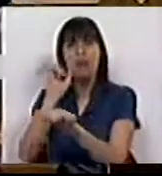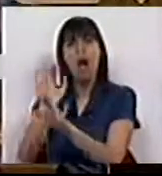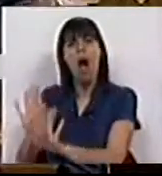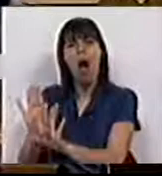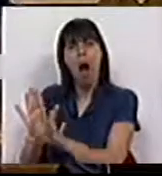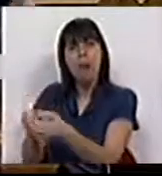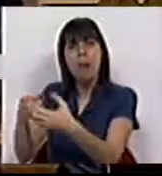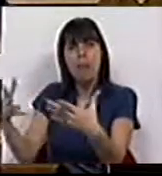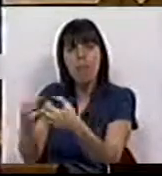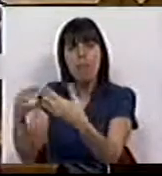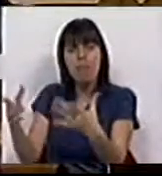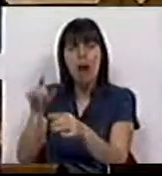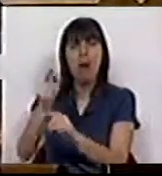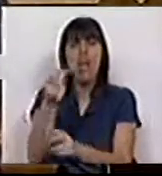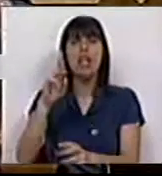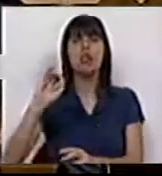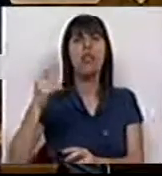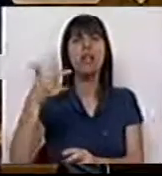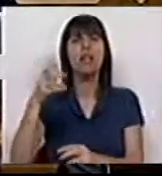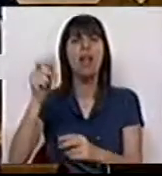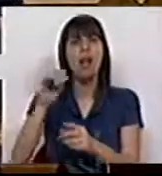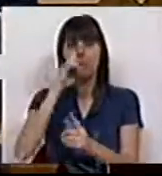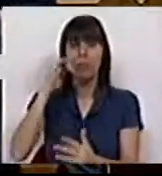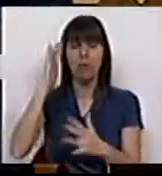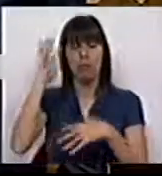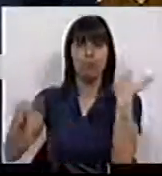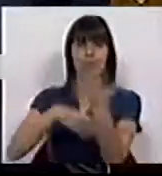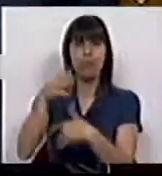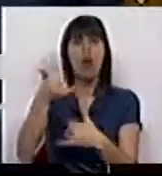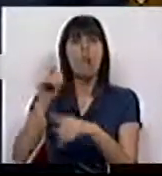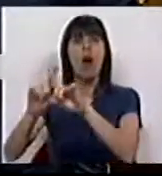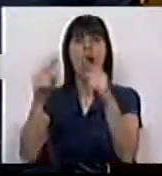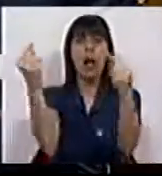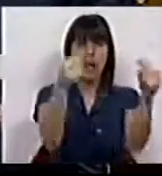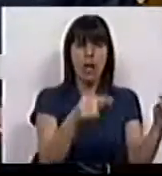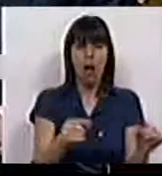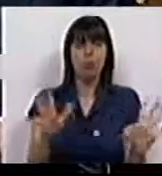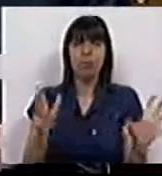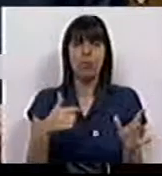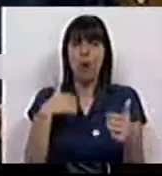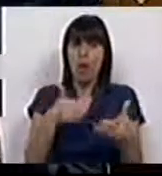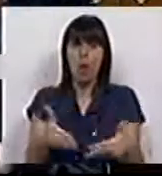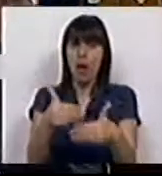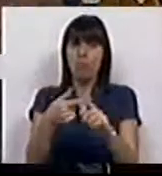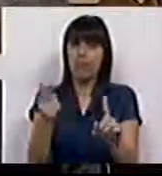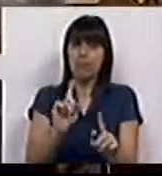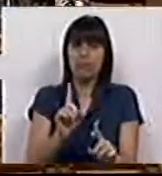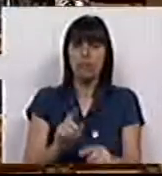deste tipo de espécies exóticas, que eventualmente possam desequilibrar a biodiversidade existente, creio que não iremos por bom caminho.